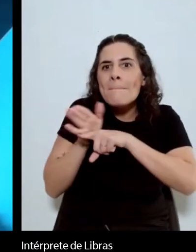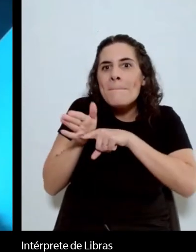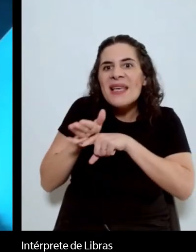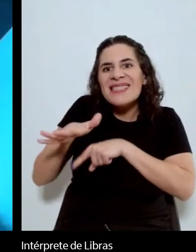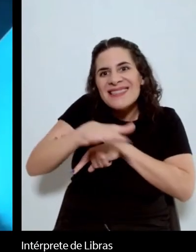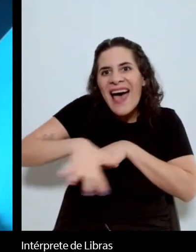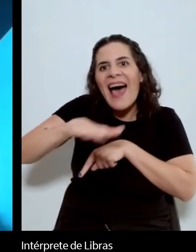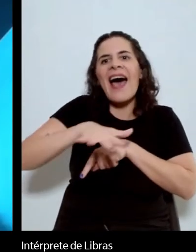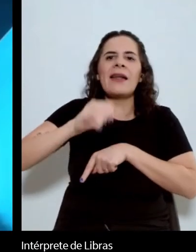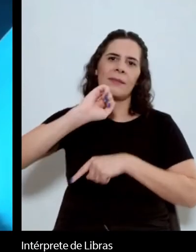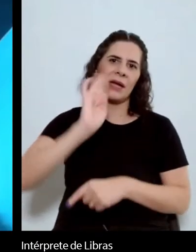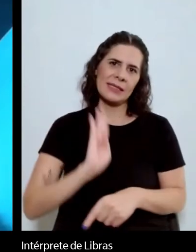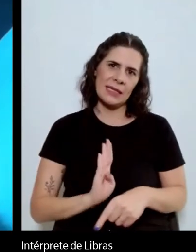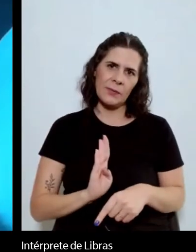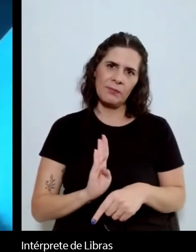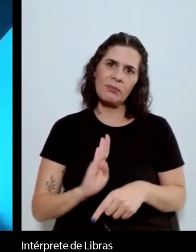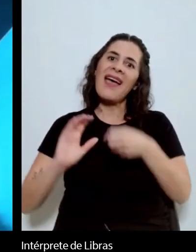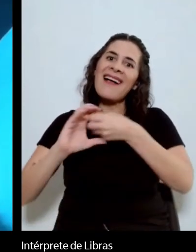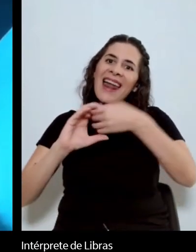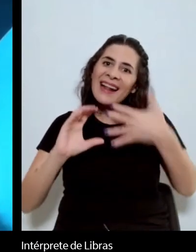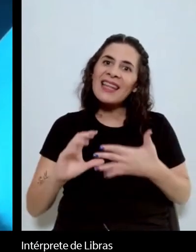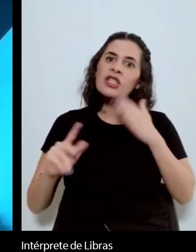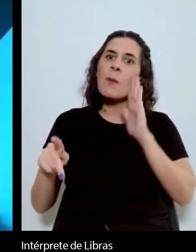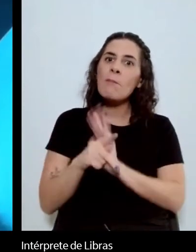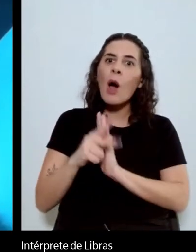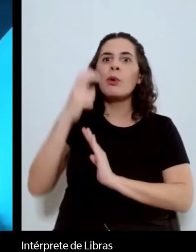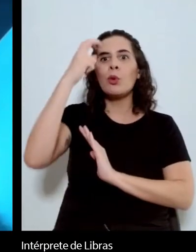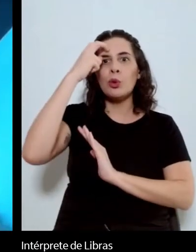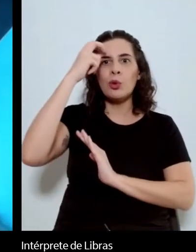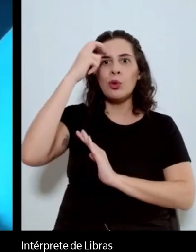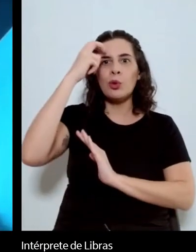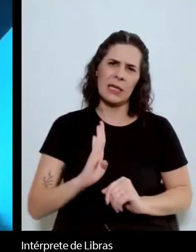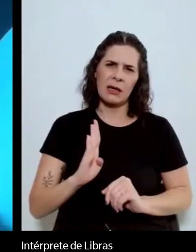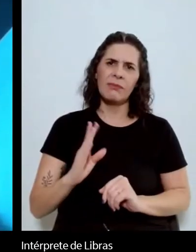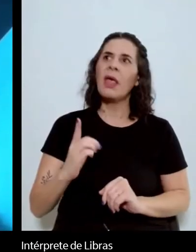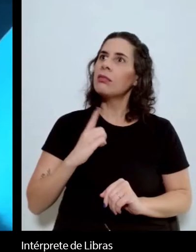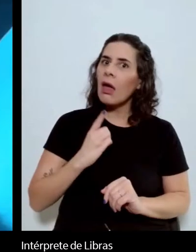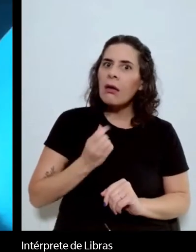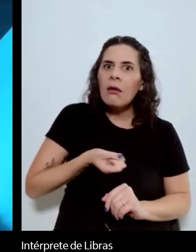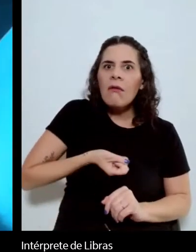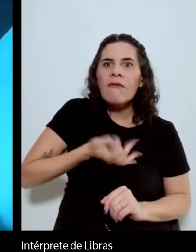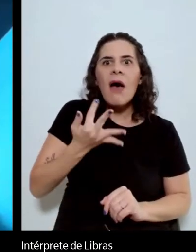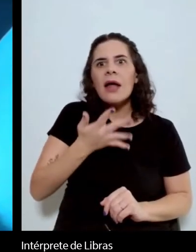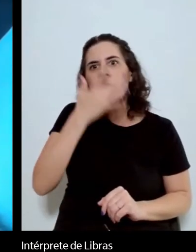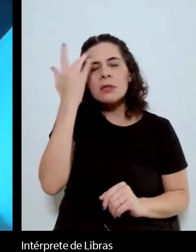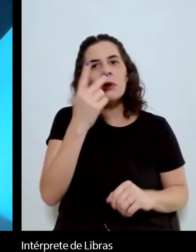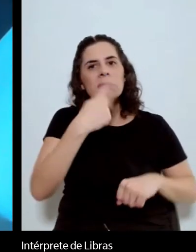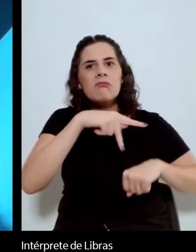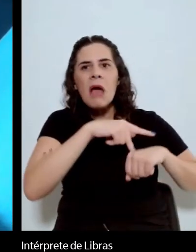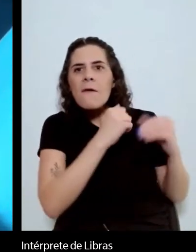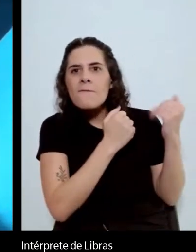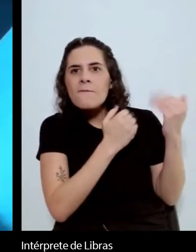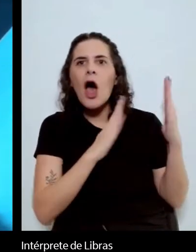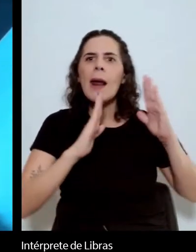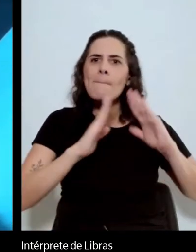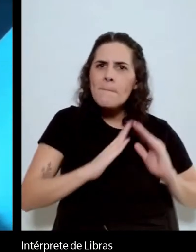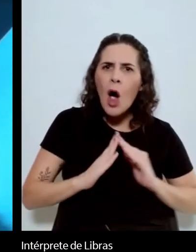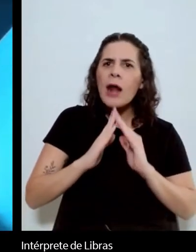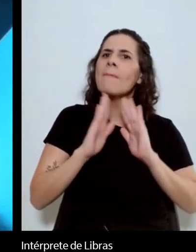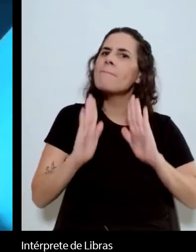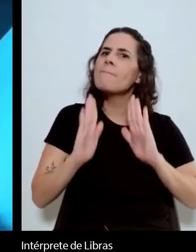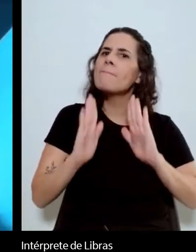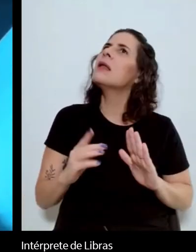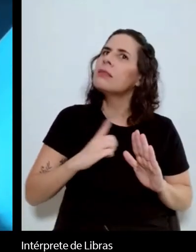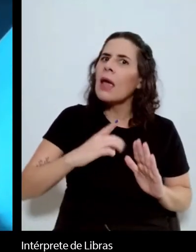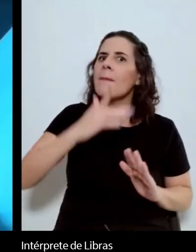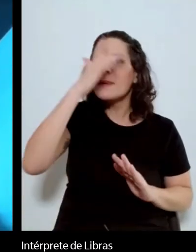agora, assim como muitos estrangeiros e estrangeiras, há um número não pequeno de brasileiros e de brasileiros que residem e trabalham no